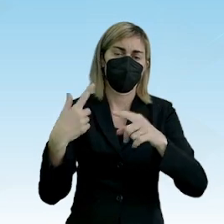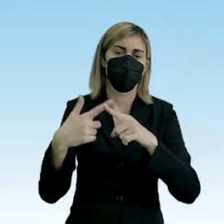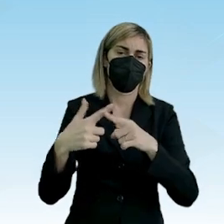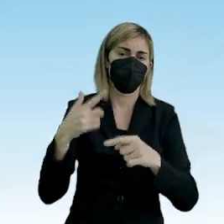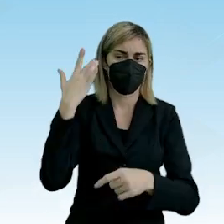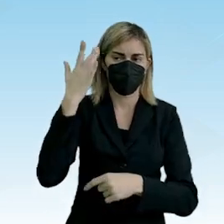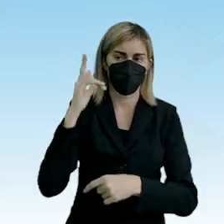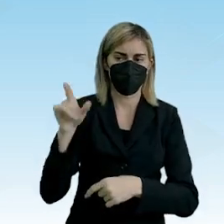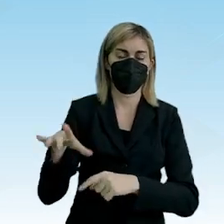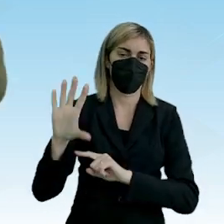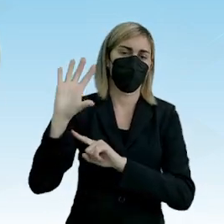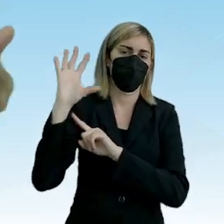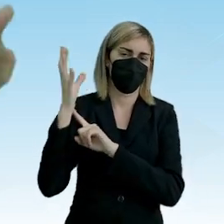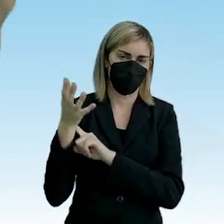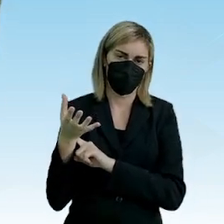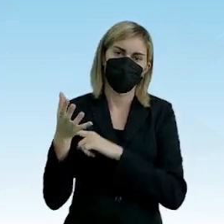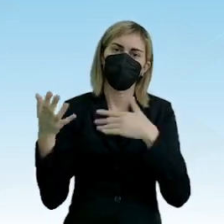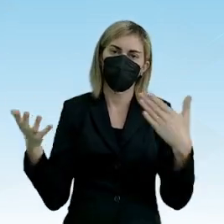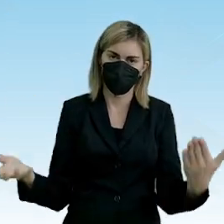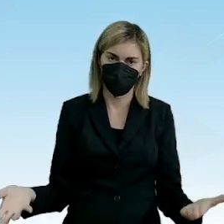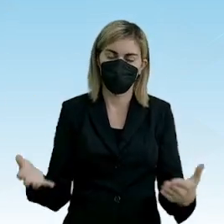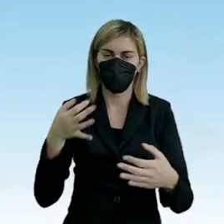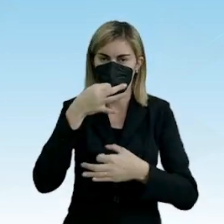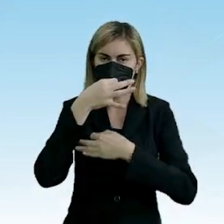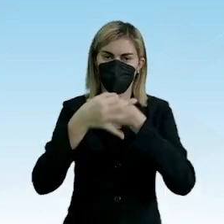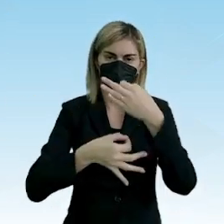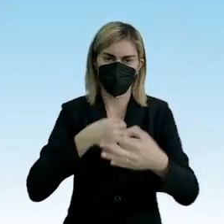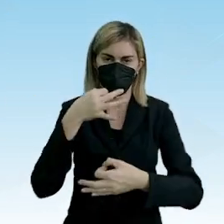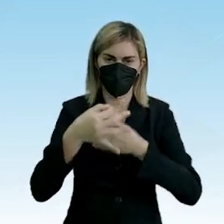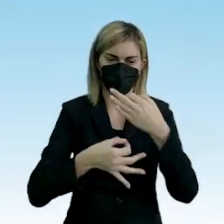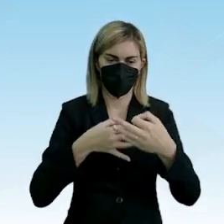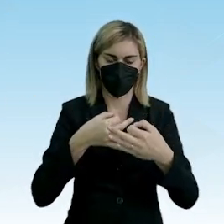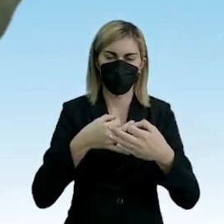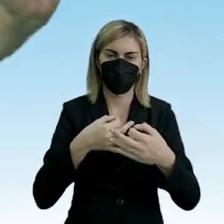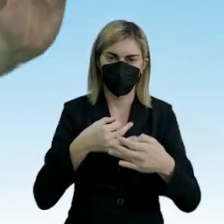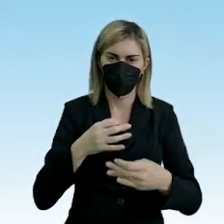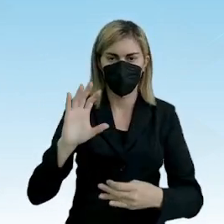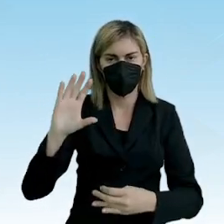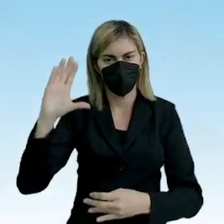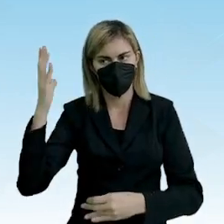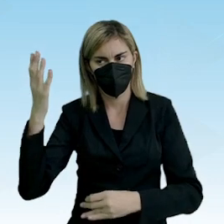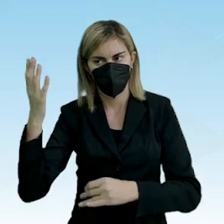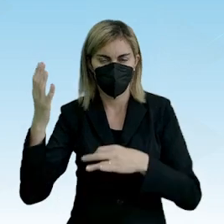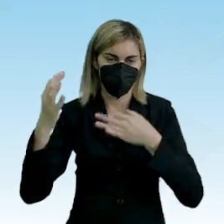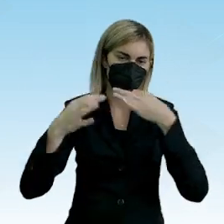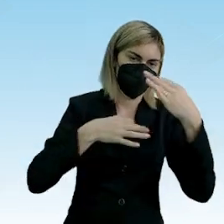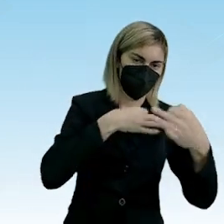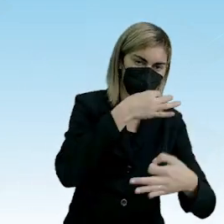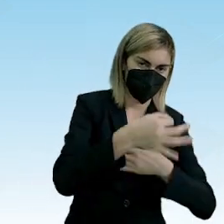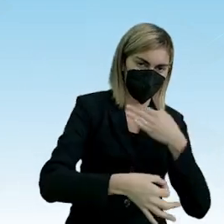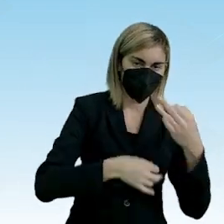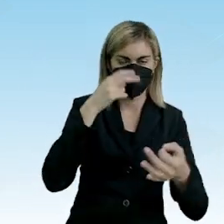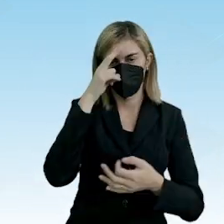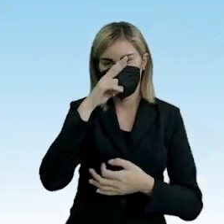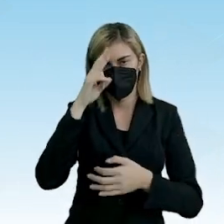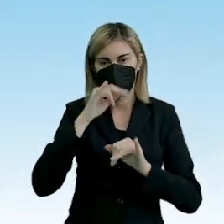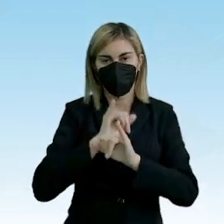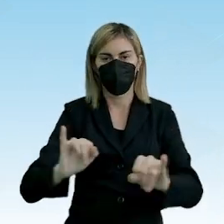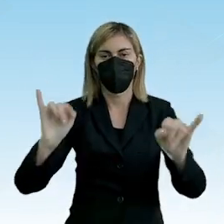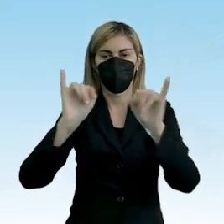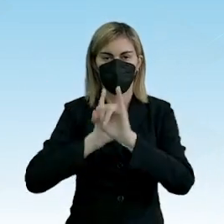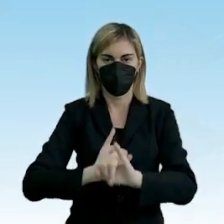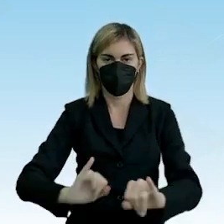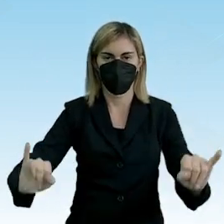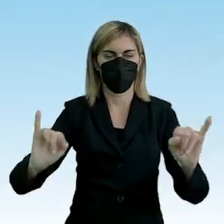acha que aquilo aconteceu. Isso são opiniões. Então, grave bem, fato, opinião, lembrar a notícia,